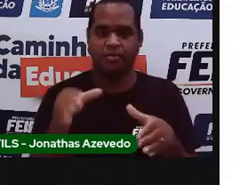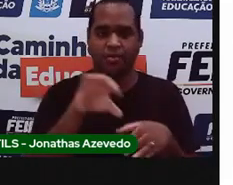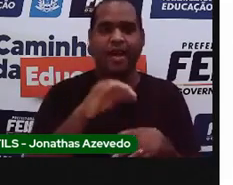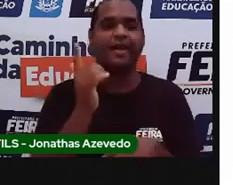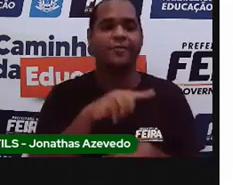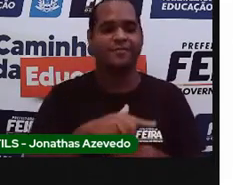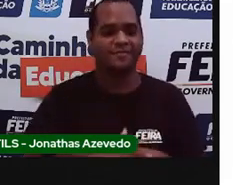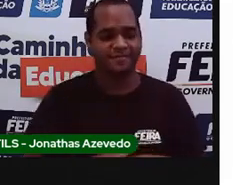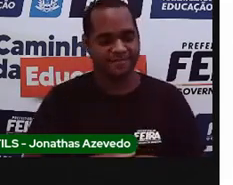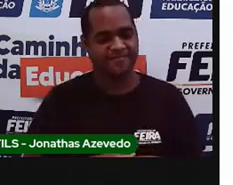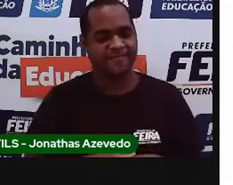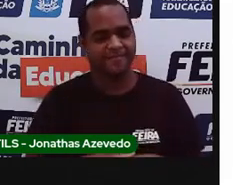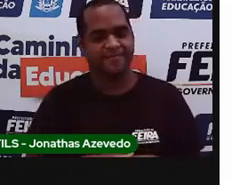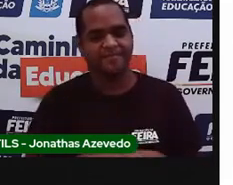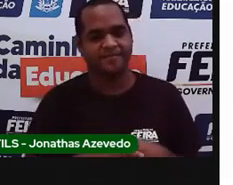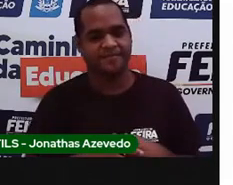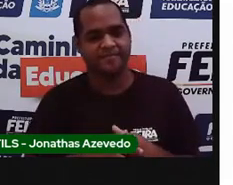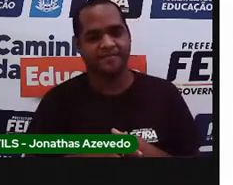água.